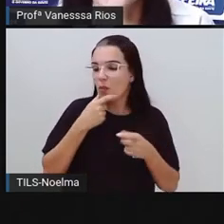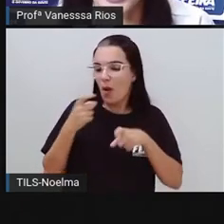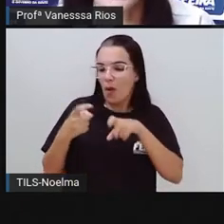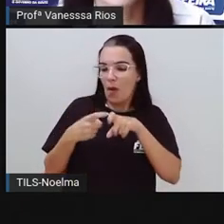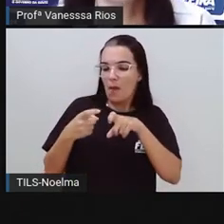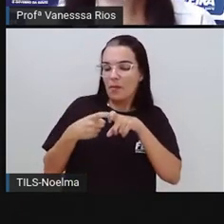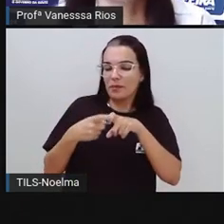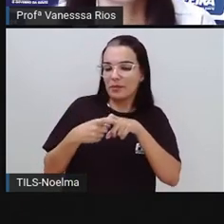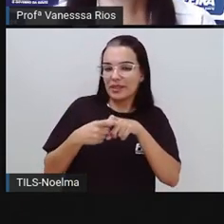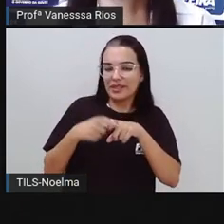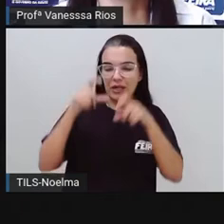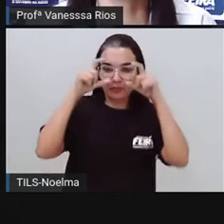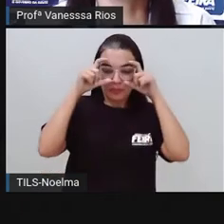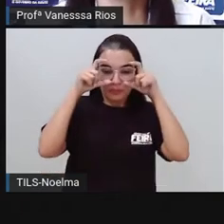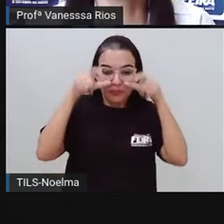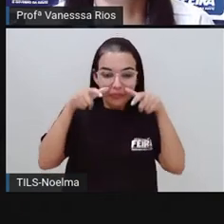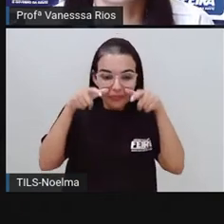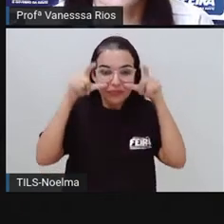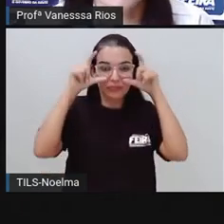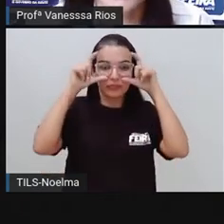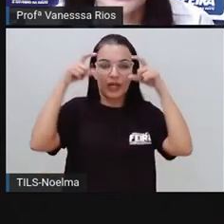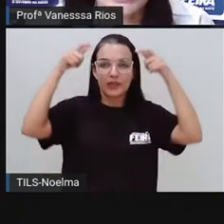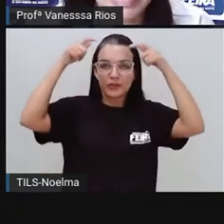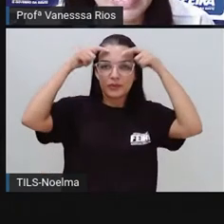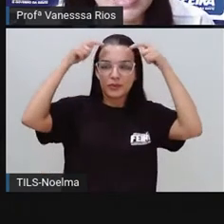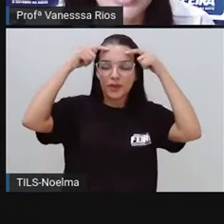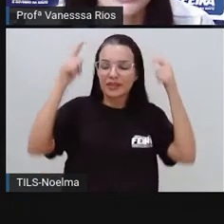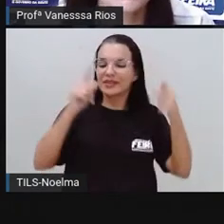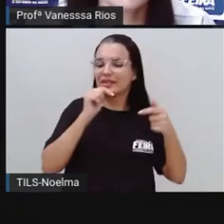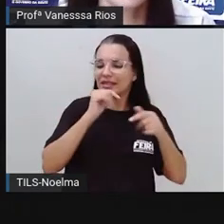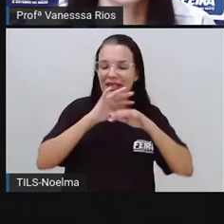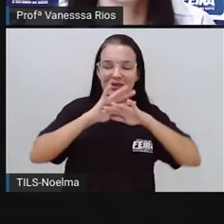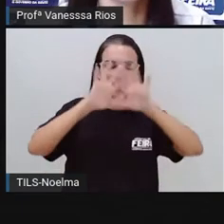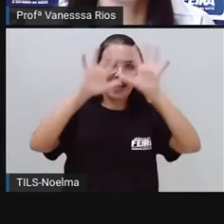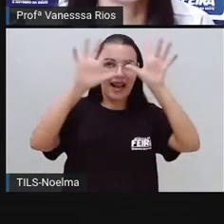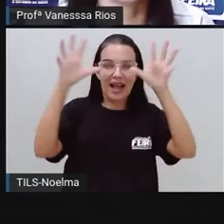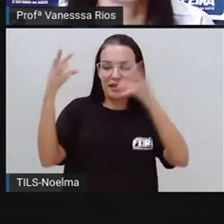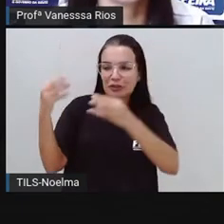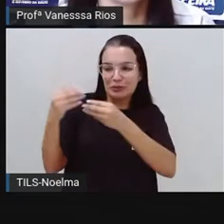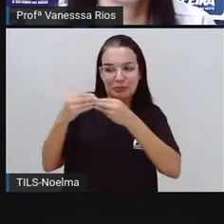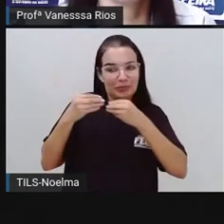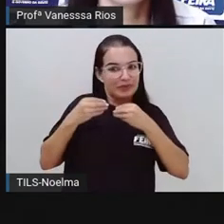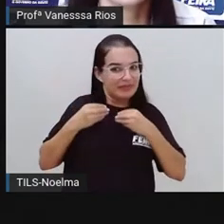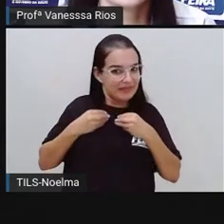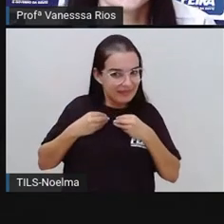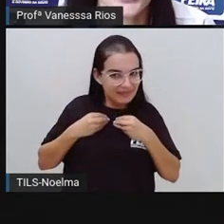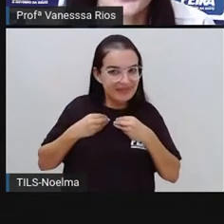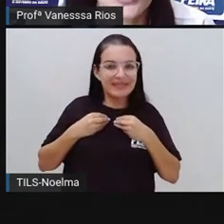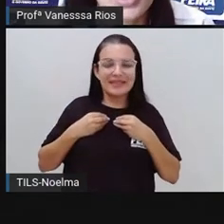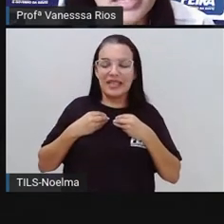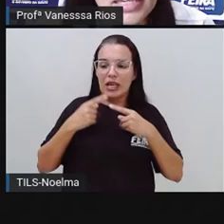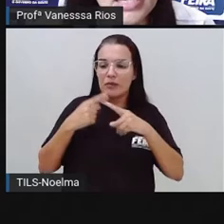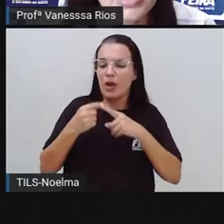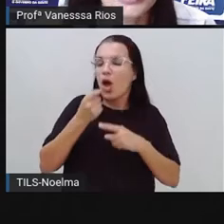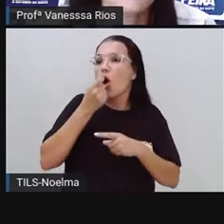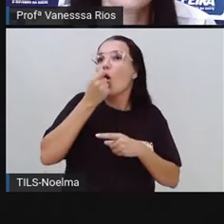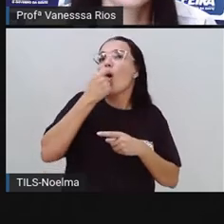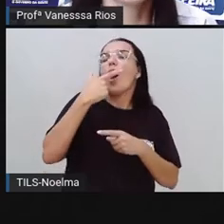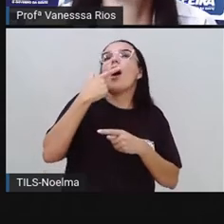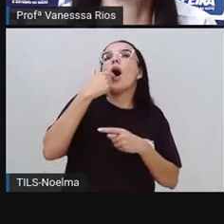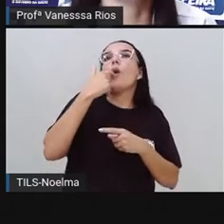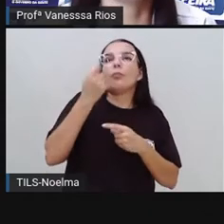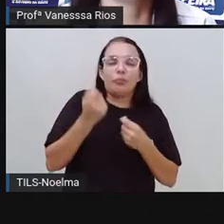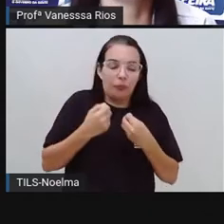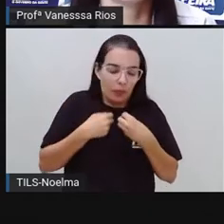Coruja, lá do Reino das Águas Claras, me receitou. Pois só engoli e